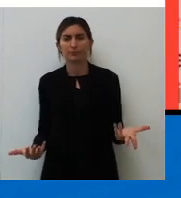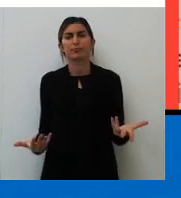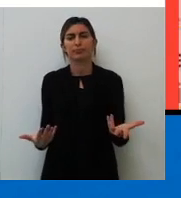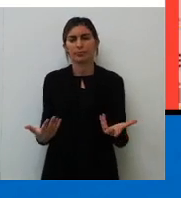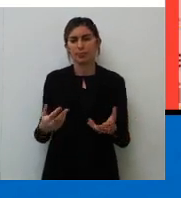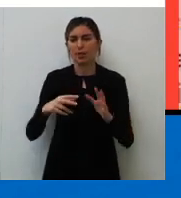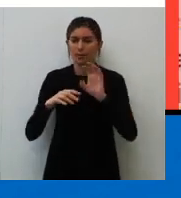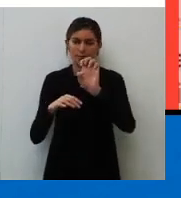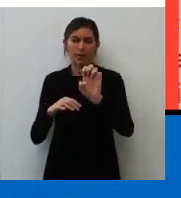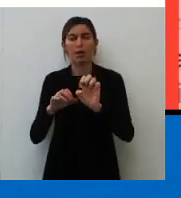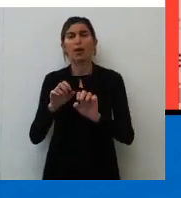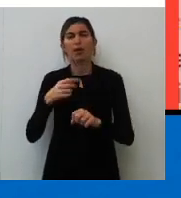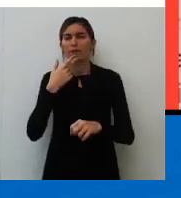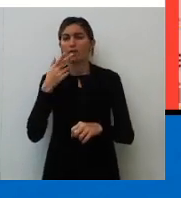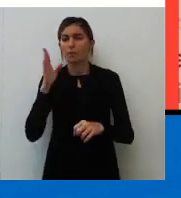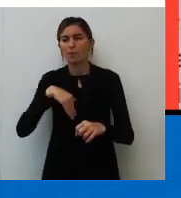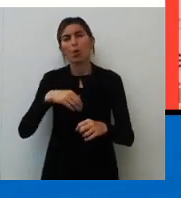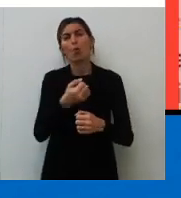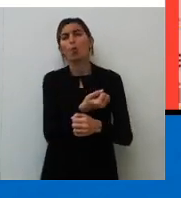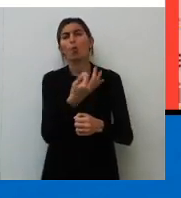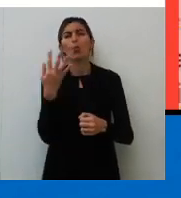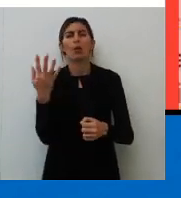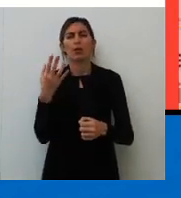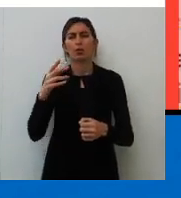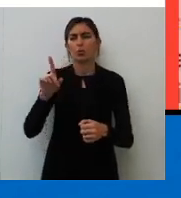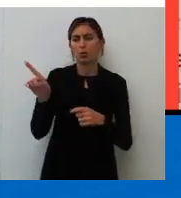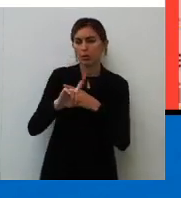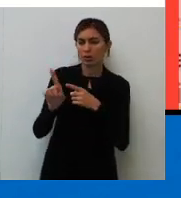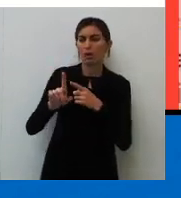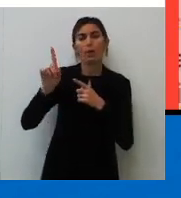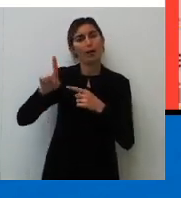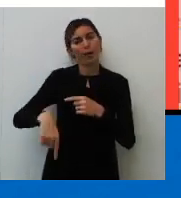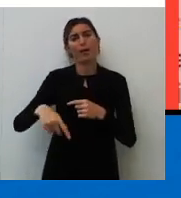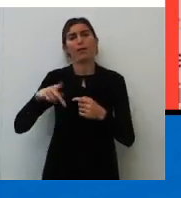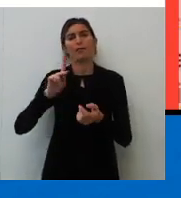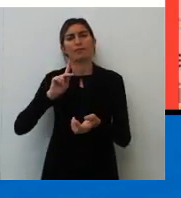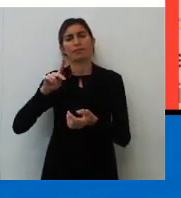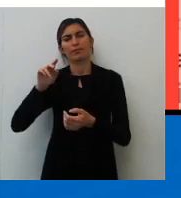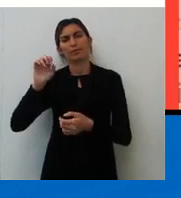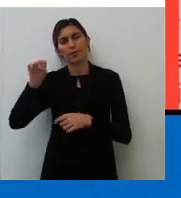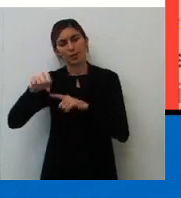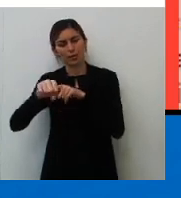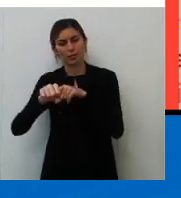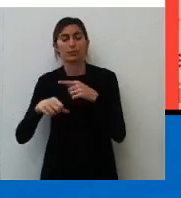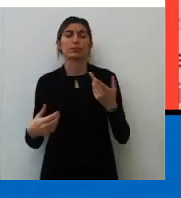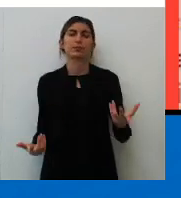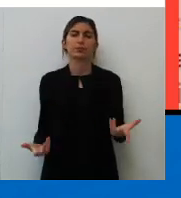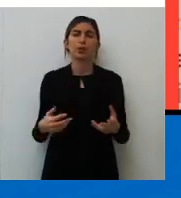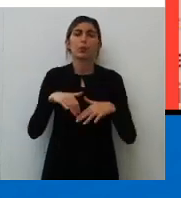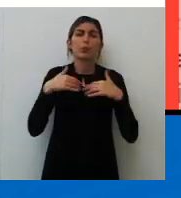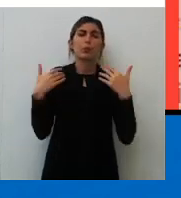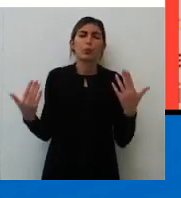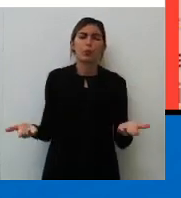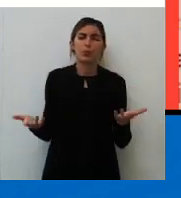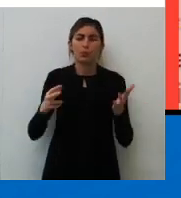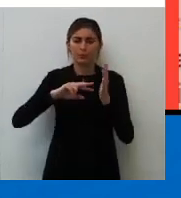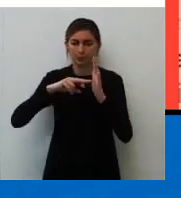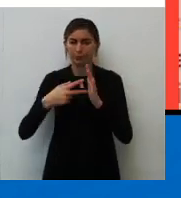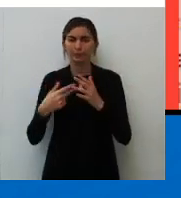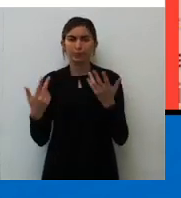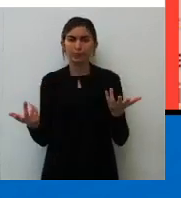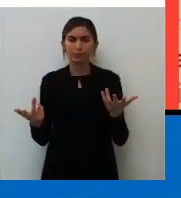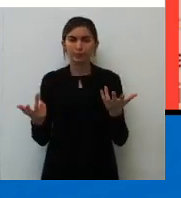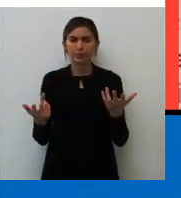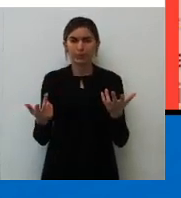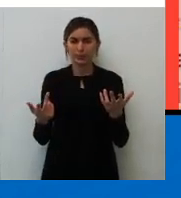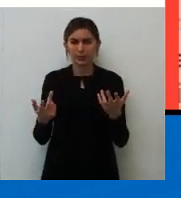digo mal, conquanto negar é ainda afirmar. Então, de todas as alternativas, aquela que não mantém o sentido, lembra da dica que